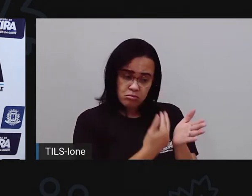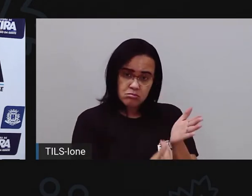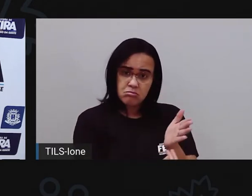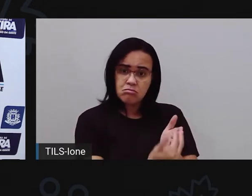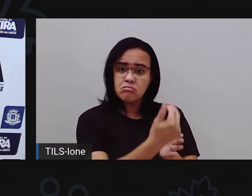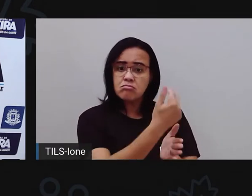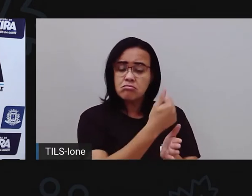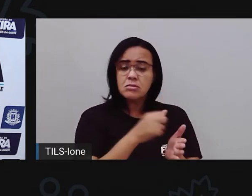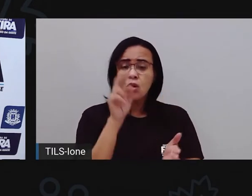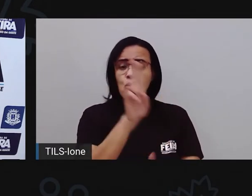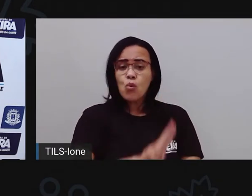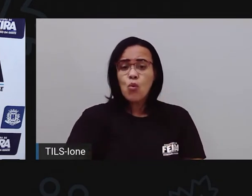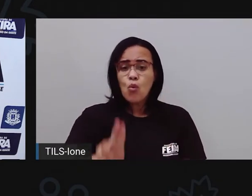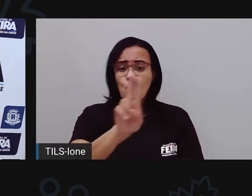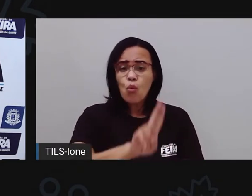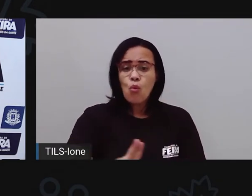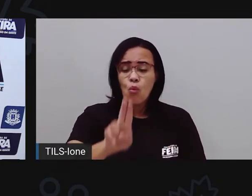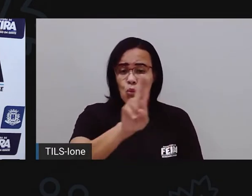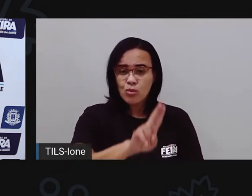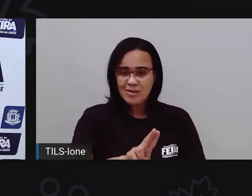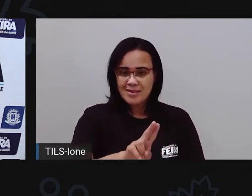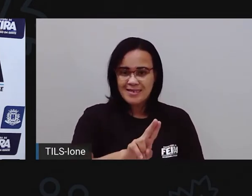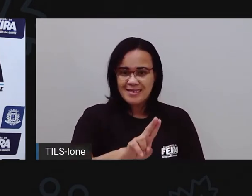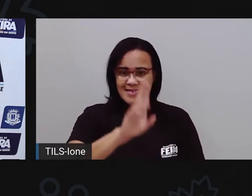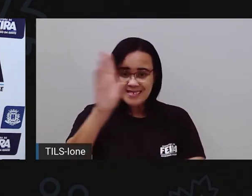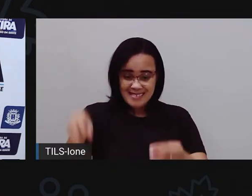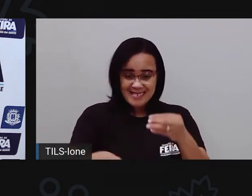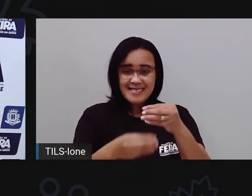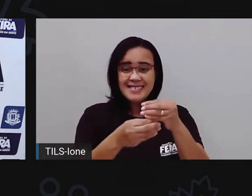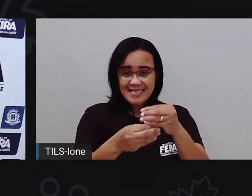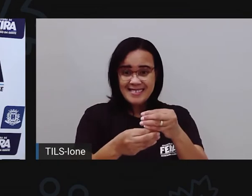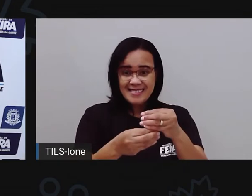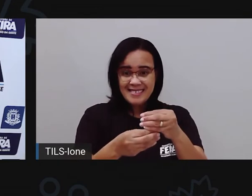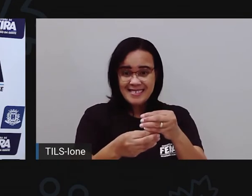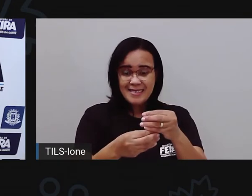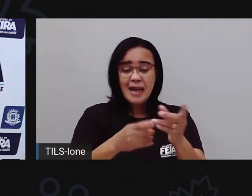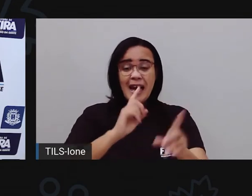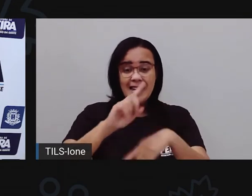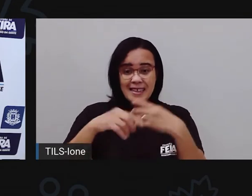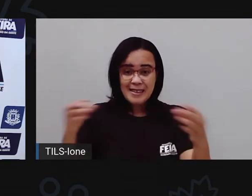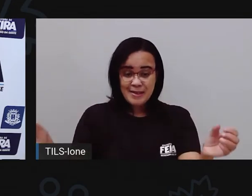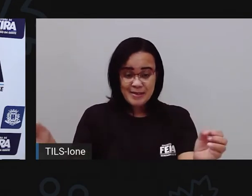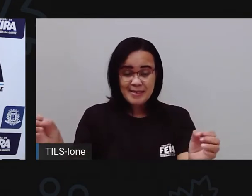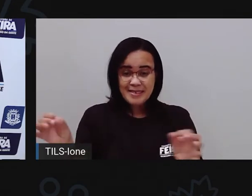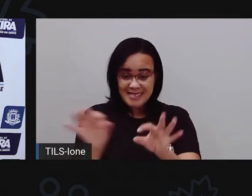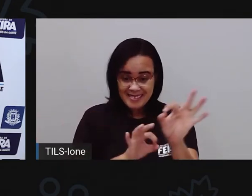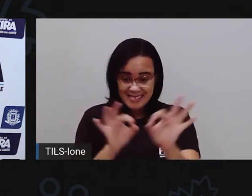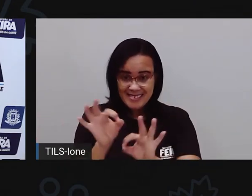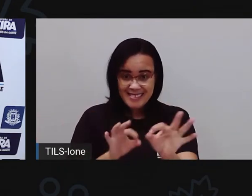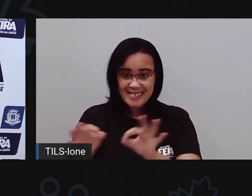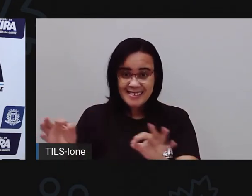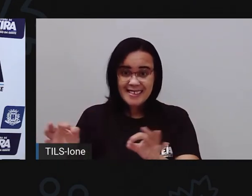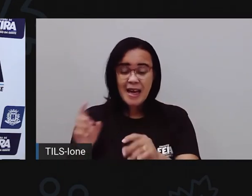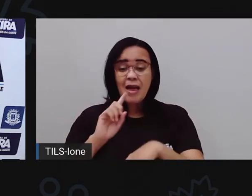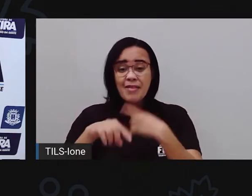Pra montar um personagem, Então, a gente vê, por exemplo, que o ilustrador usou pregos,